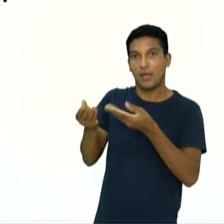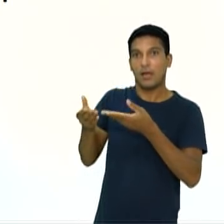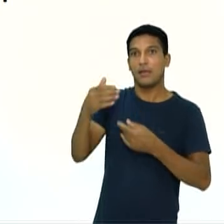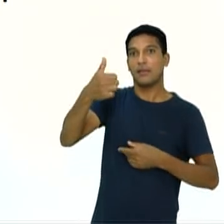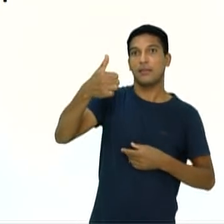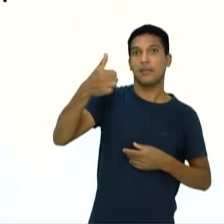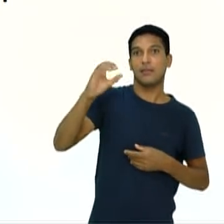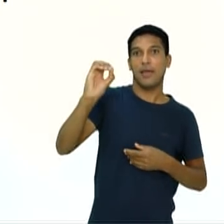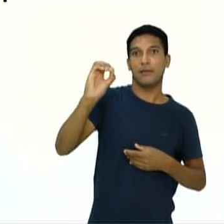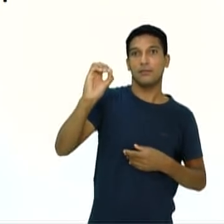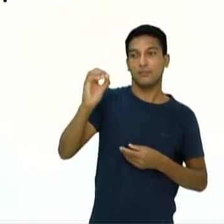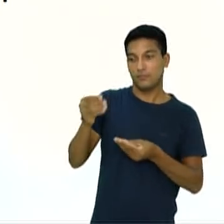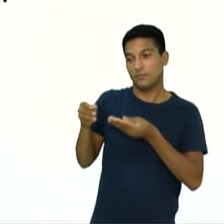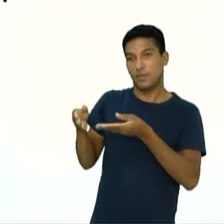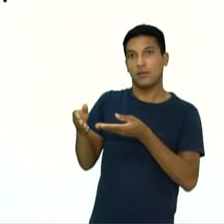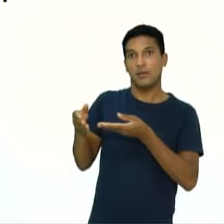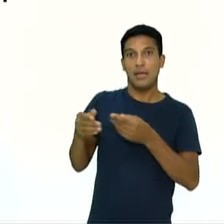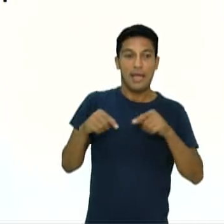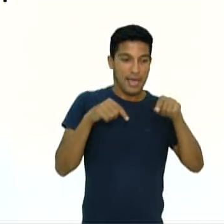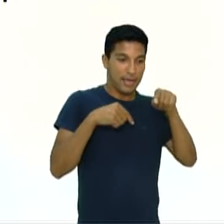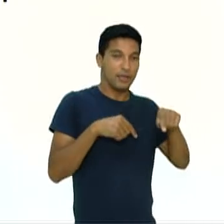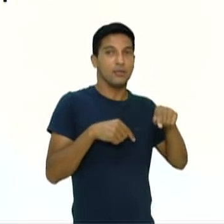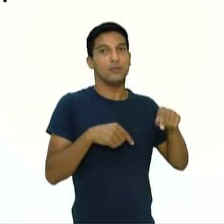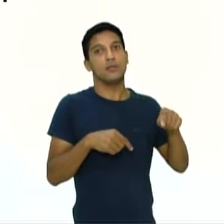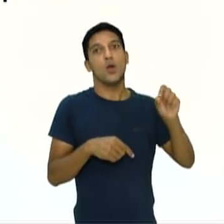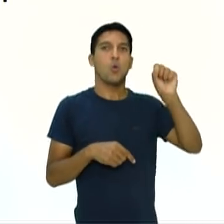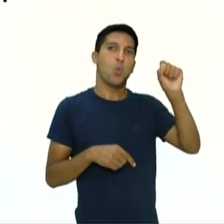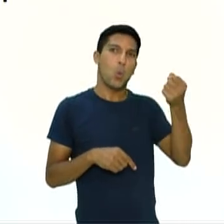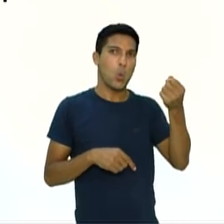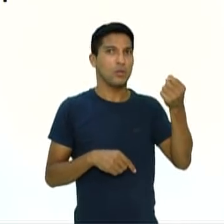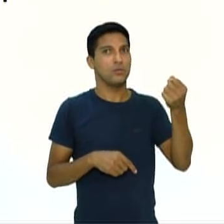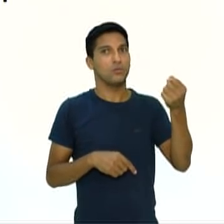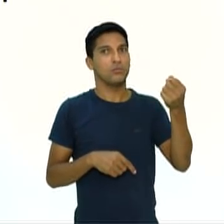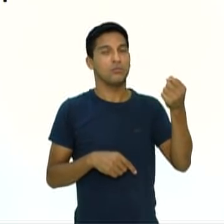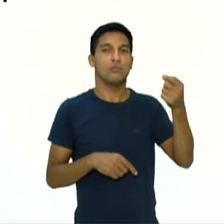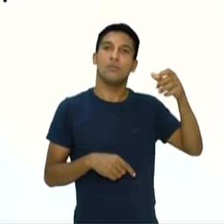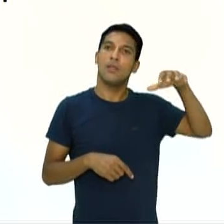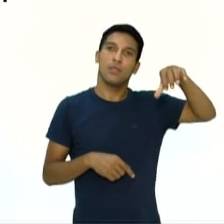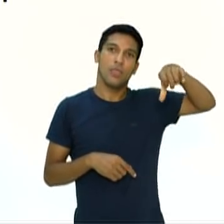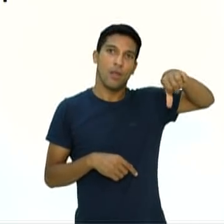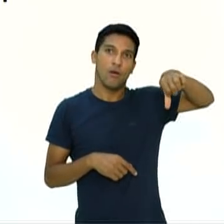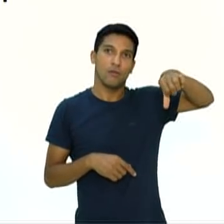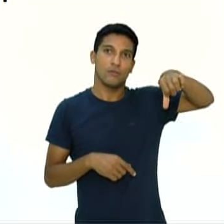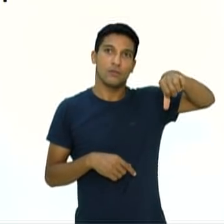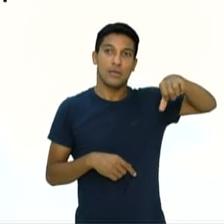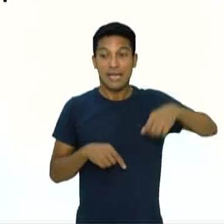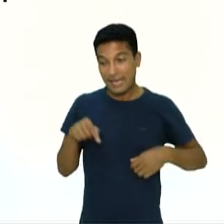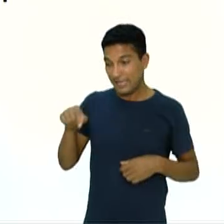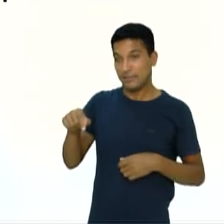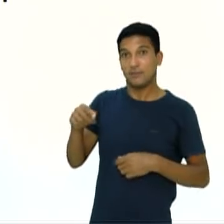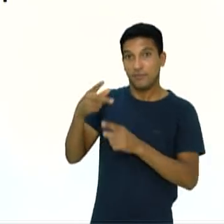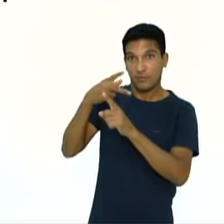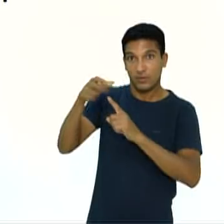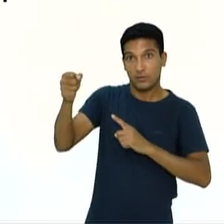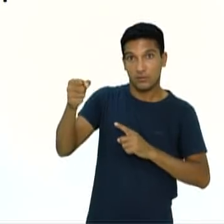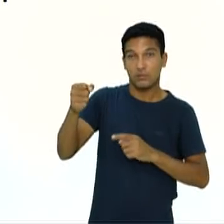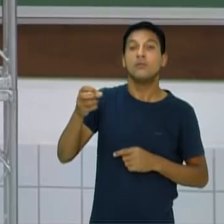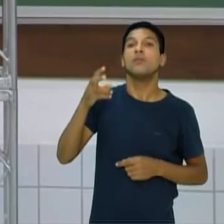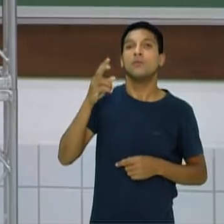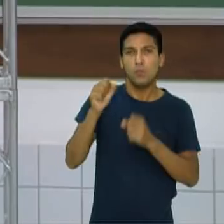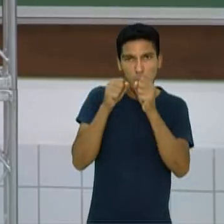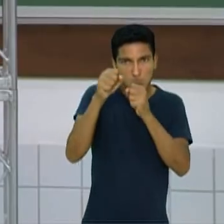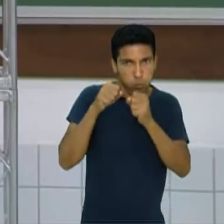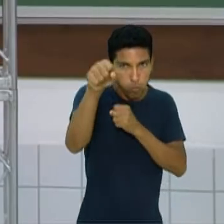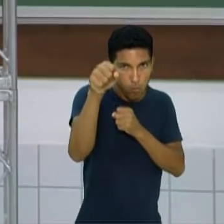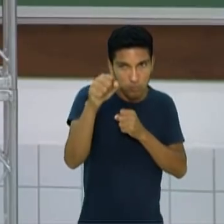é a pontuação do perdedor. O vencedor do round, ele sempre vai ficar com 10 pontos. No final dos